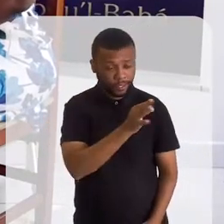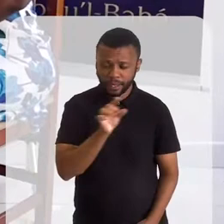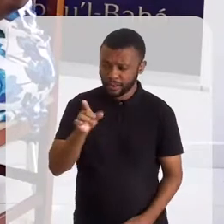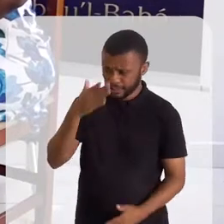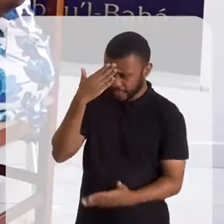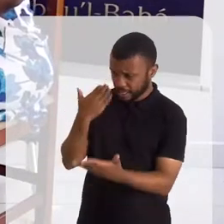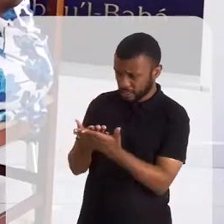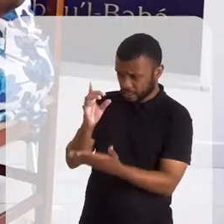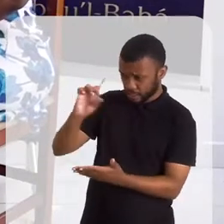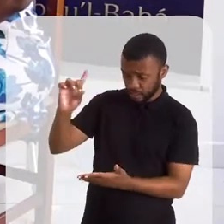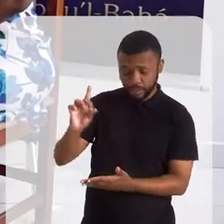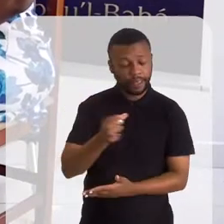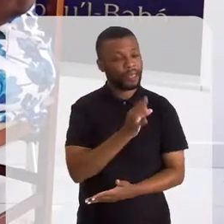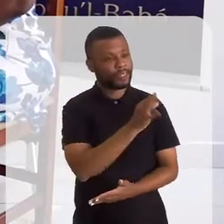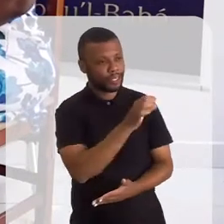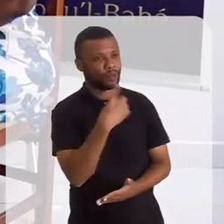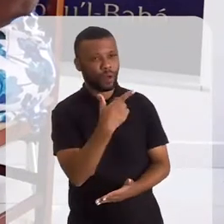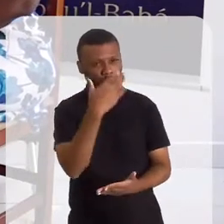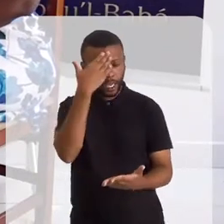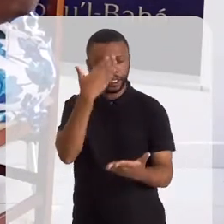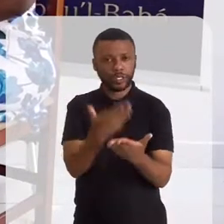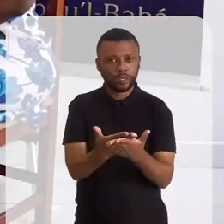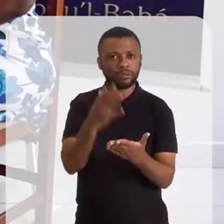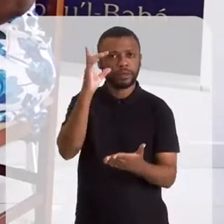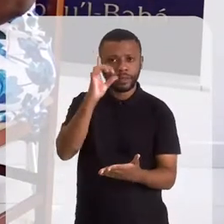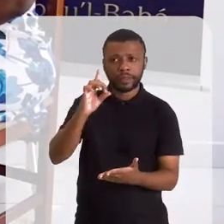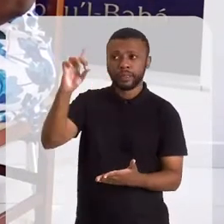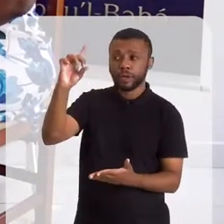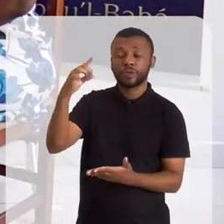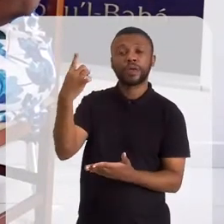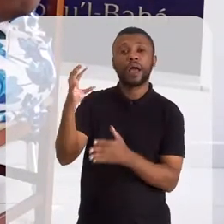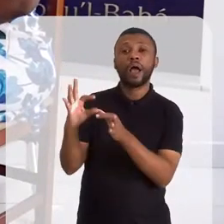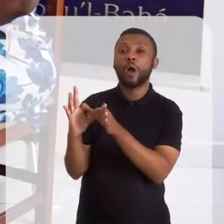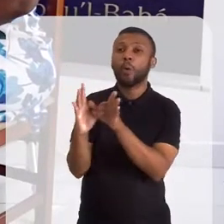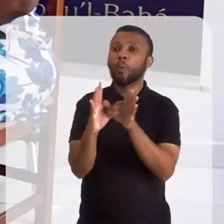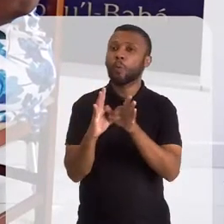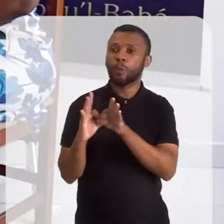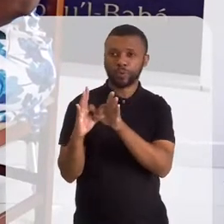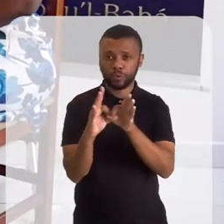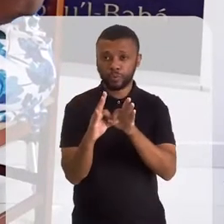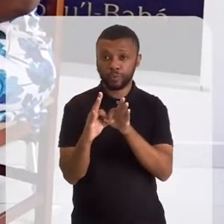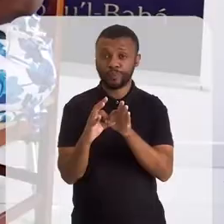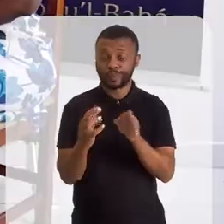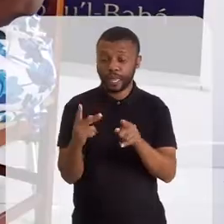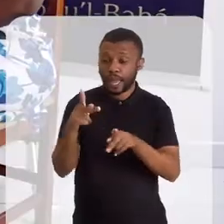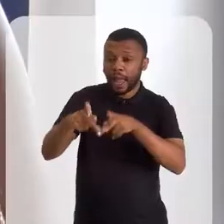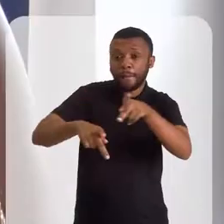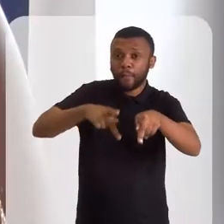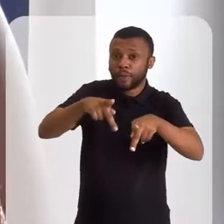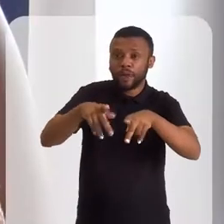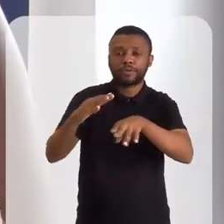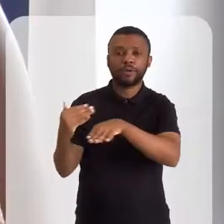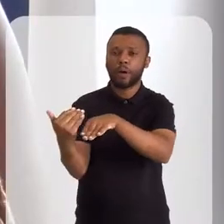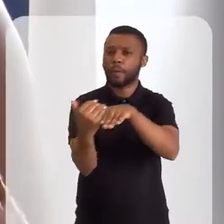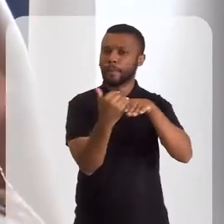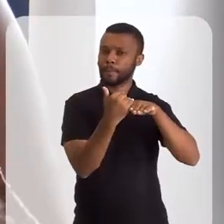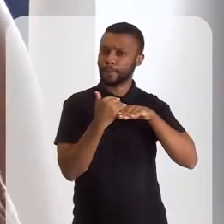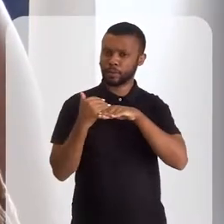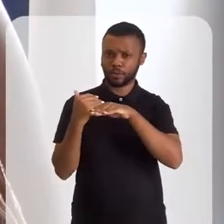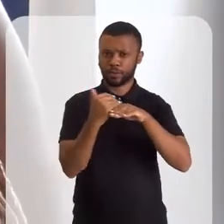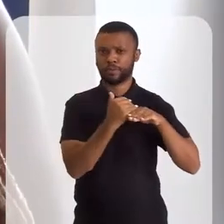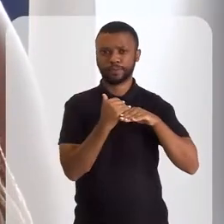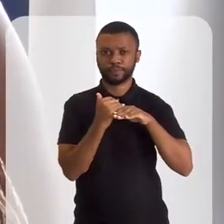Isso. Sim. Dentro da fé Bahá'u a gente acredita em Deus, de que Deus é um só e de que a humanidade é uma só. E aí